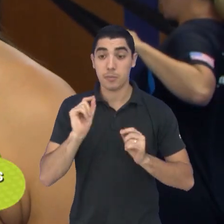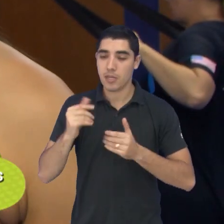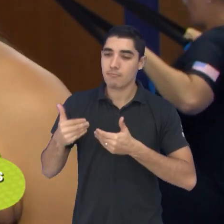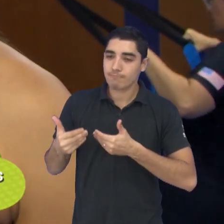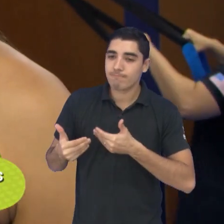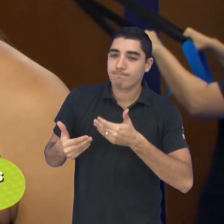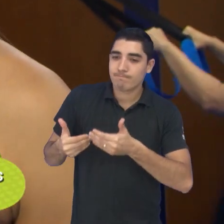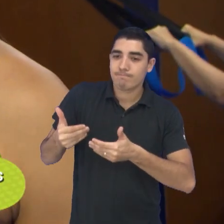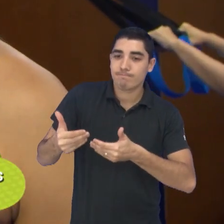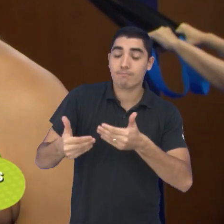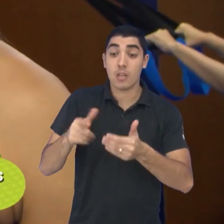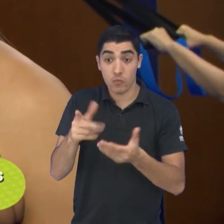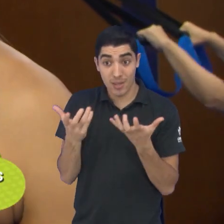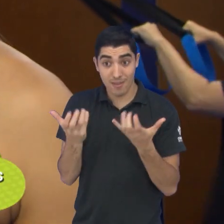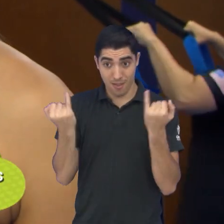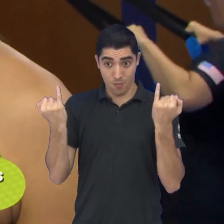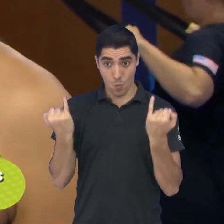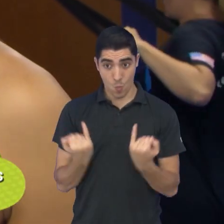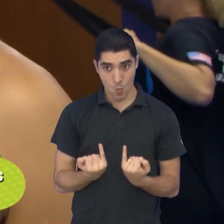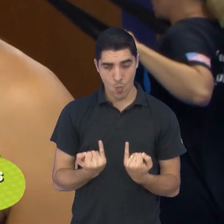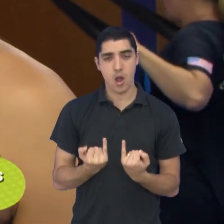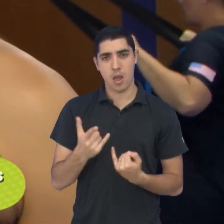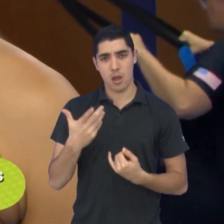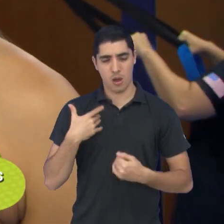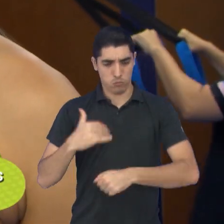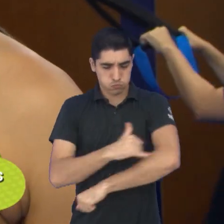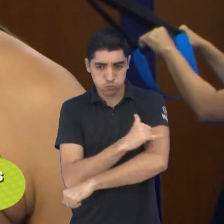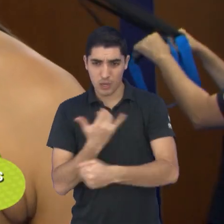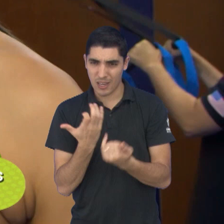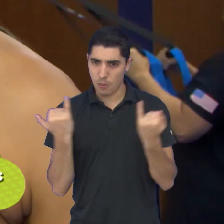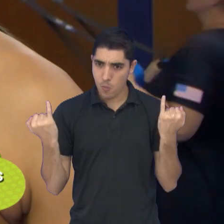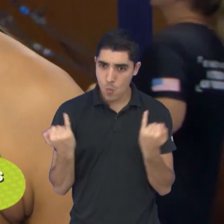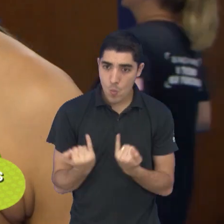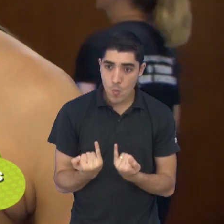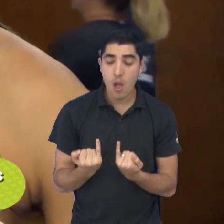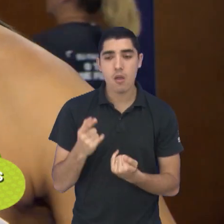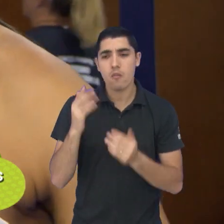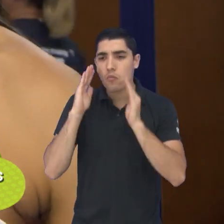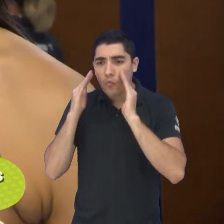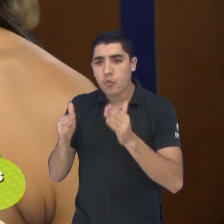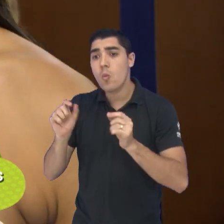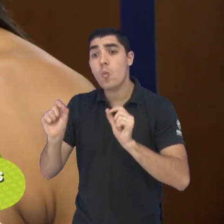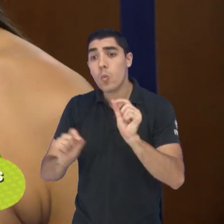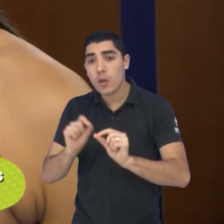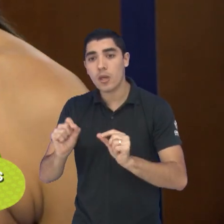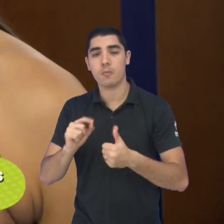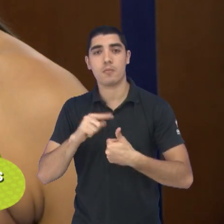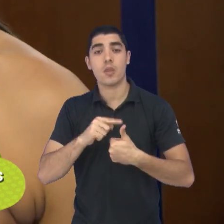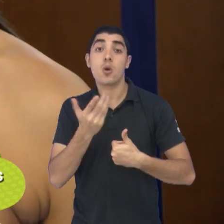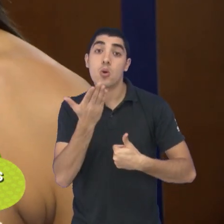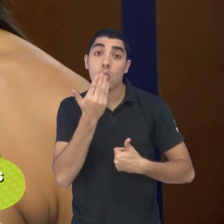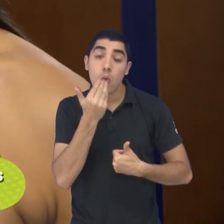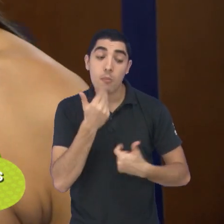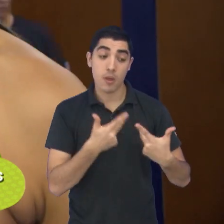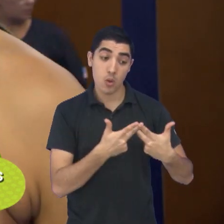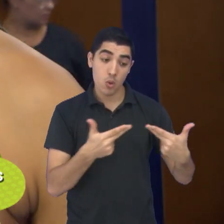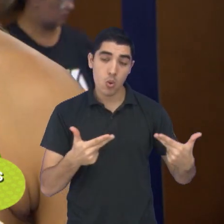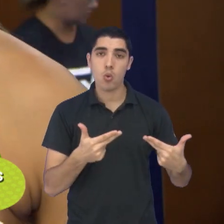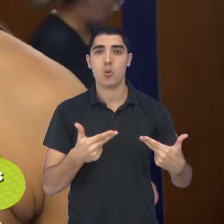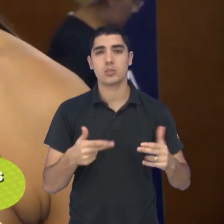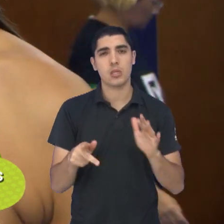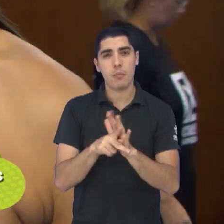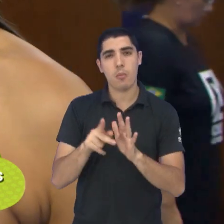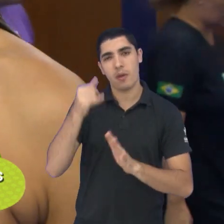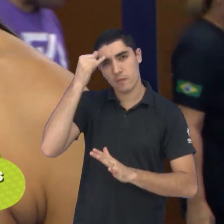você tem um objetivo de emagrecimento, de redução de peso, por exemplo, focar em quê? Consumir mais alimentos que são in naturas,